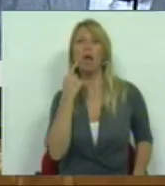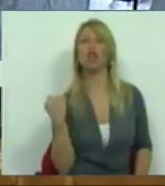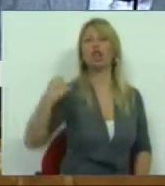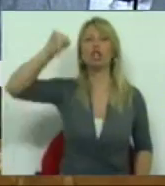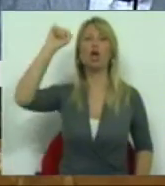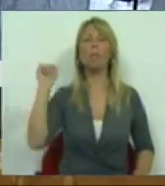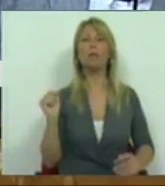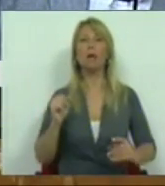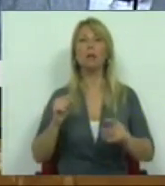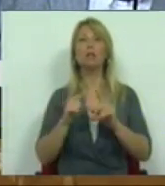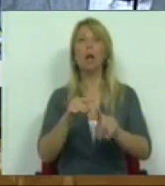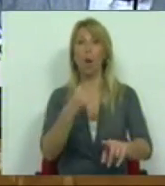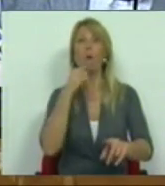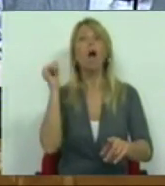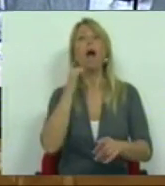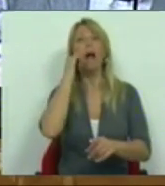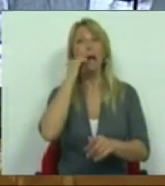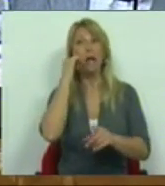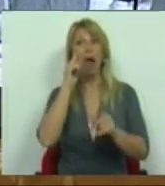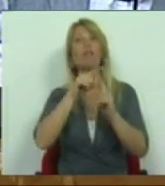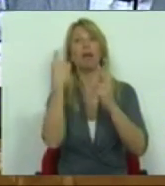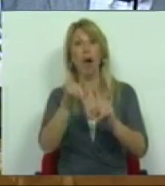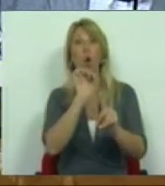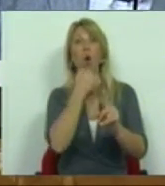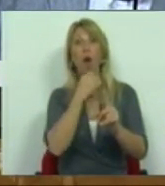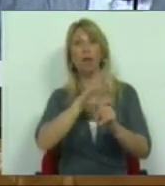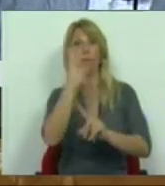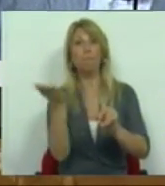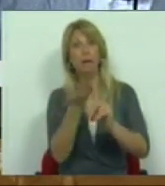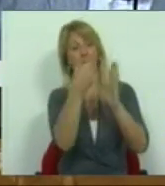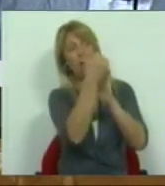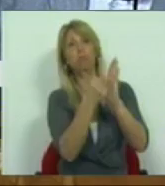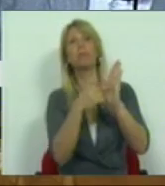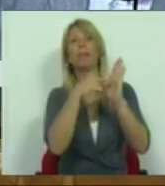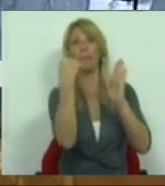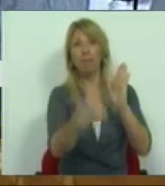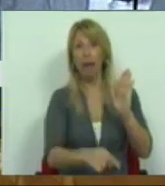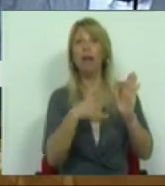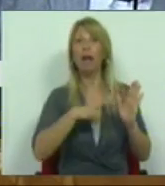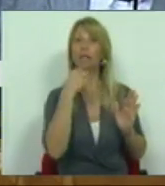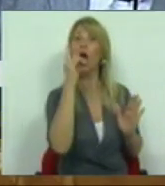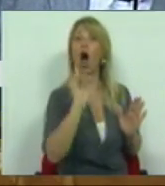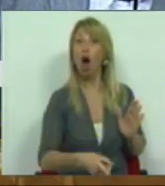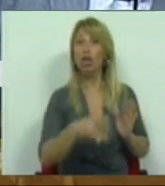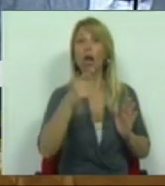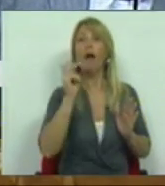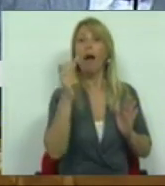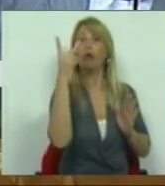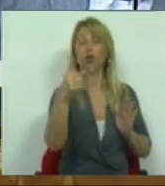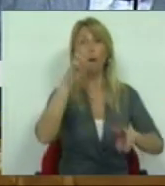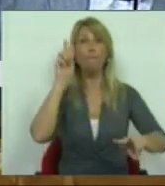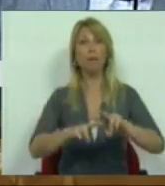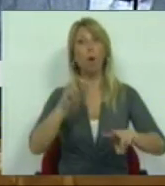tipificada no atual Código Penal, o que significa dois anos de prisão ou 240 dias